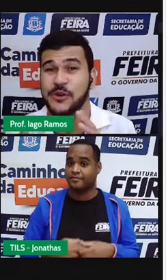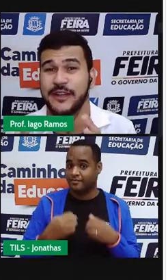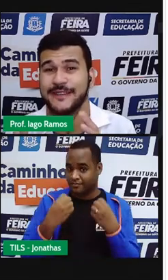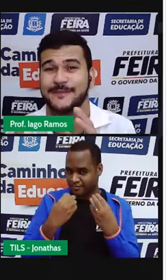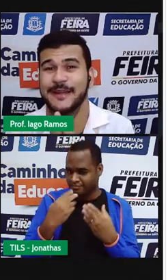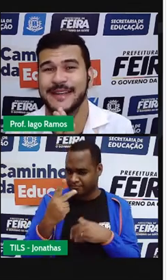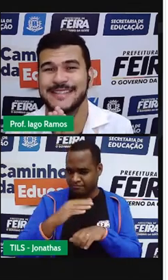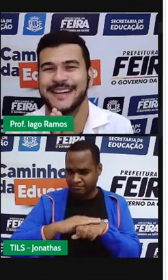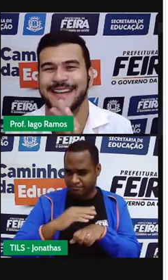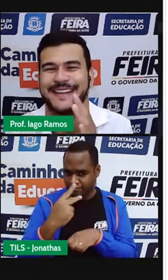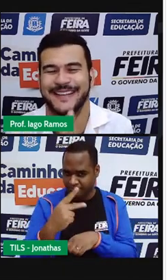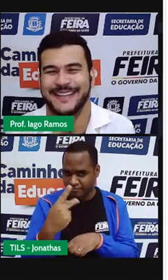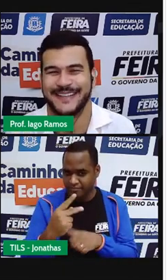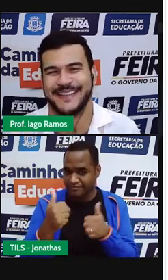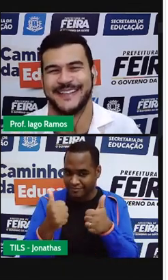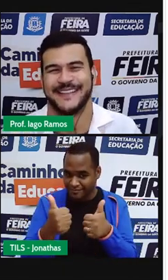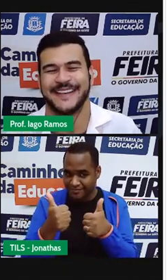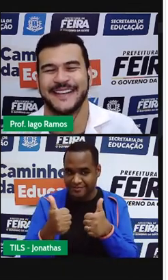contigo aí. Beleza?